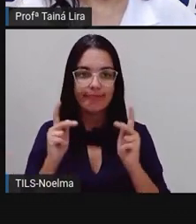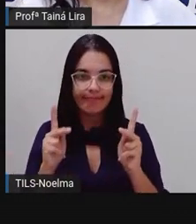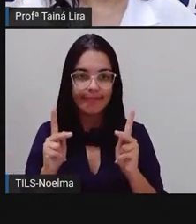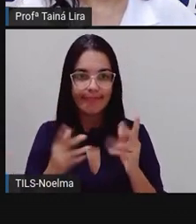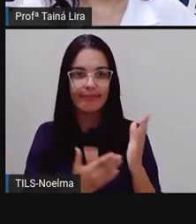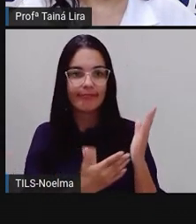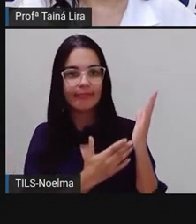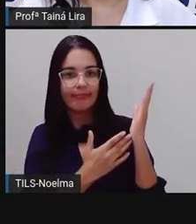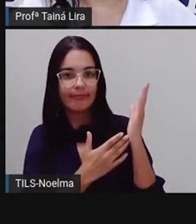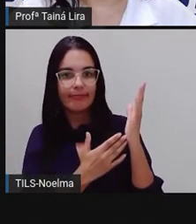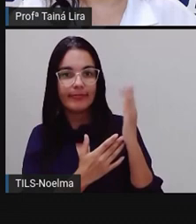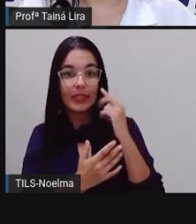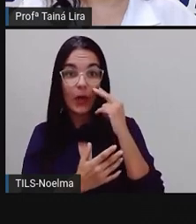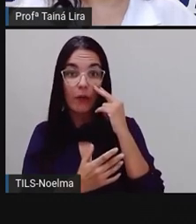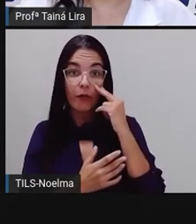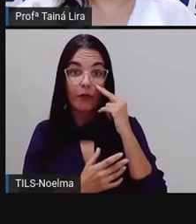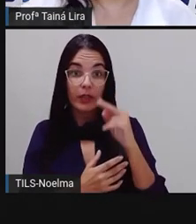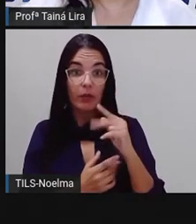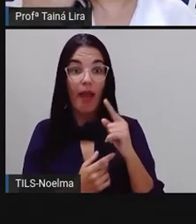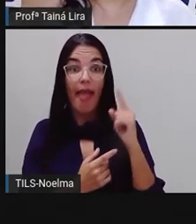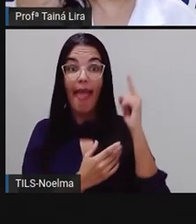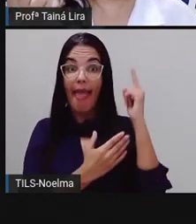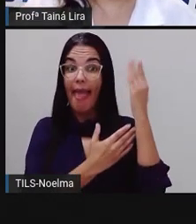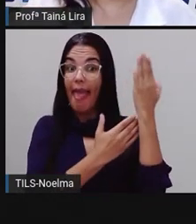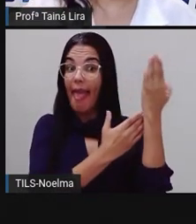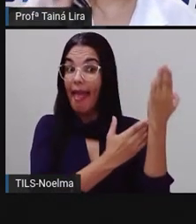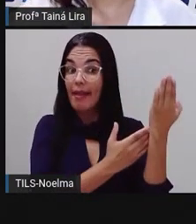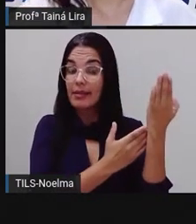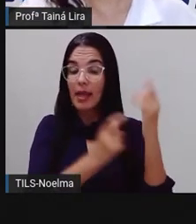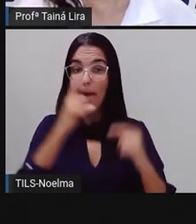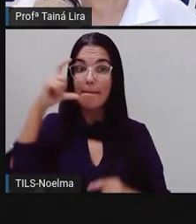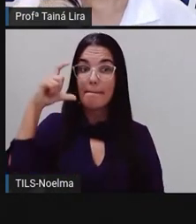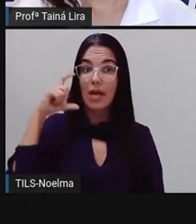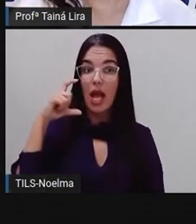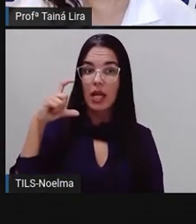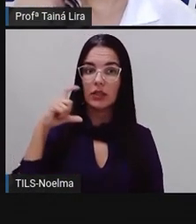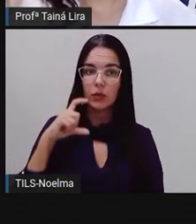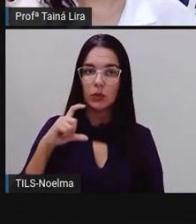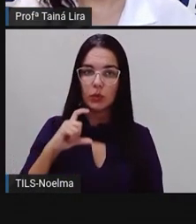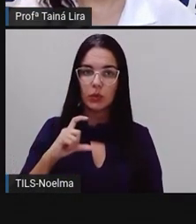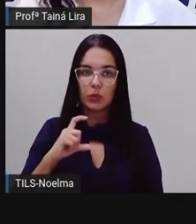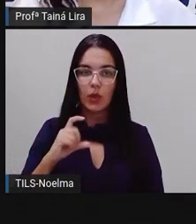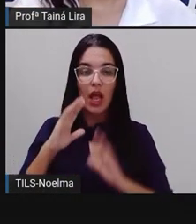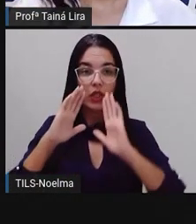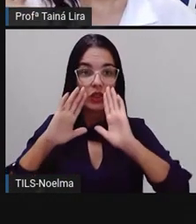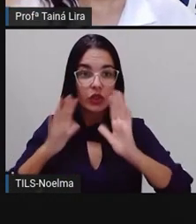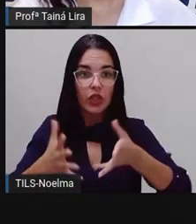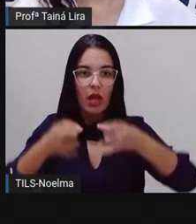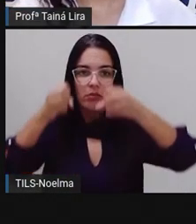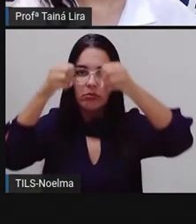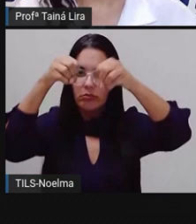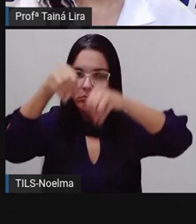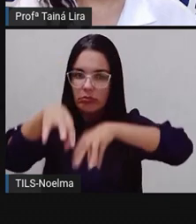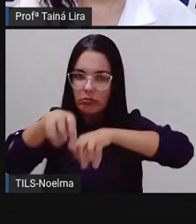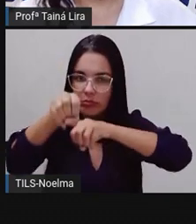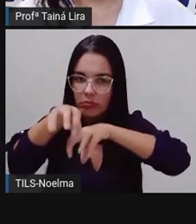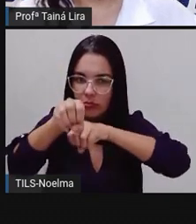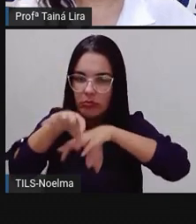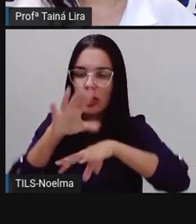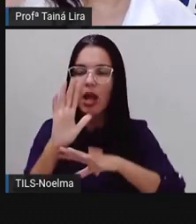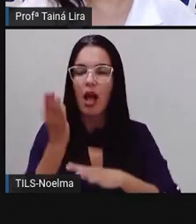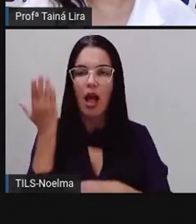lá, essas letrinhas aqui, cursivas, que são maiúsculas, a Pró já falou